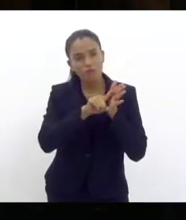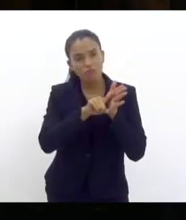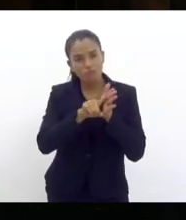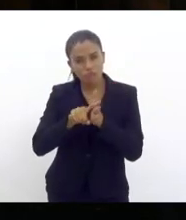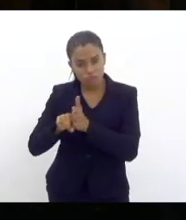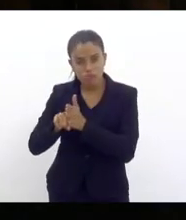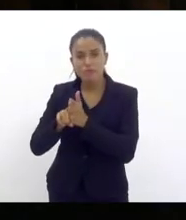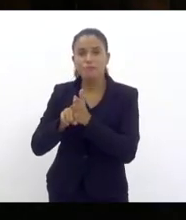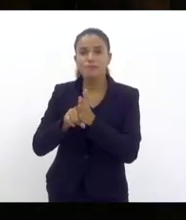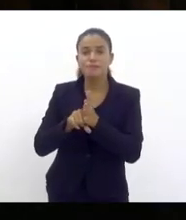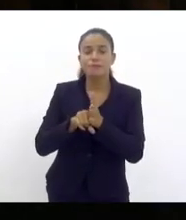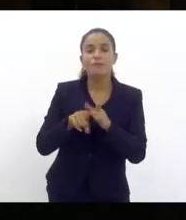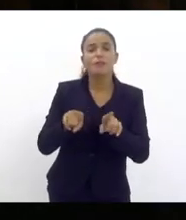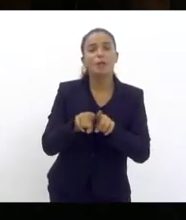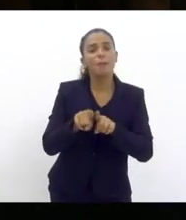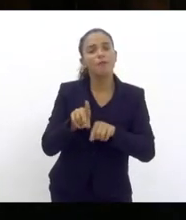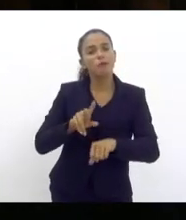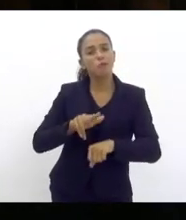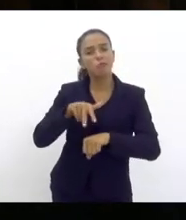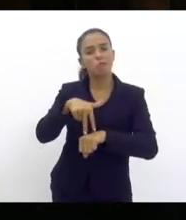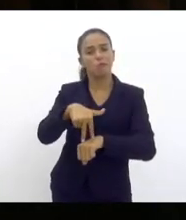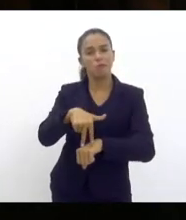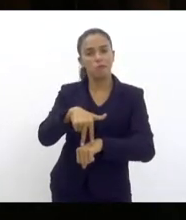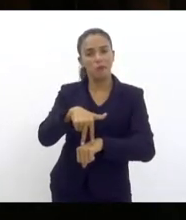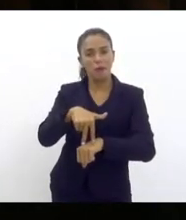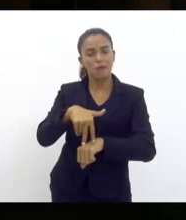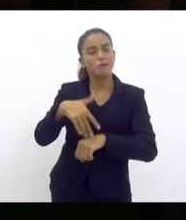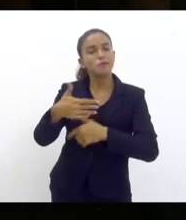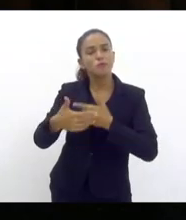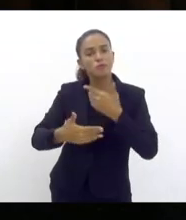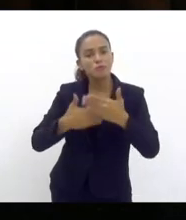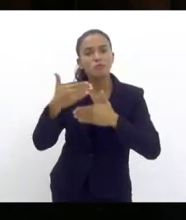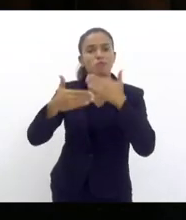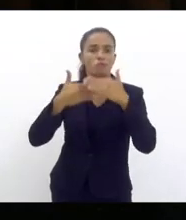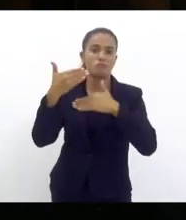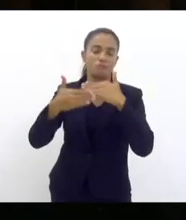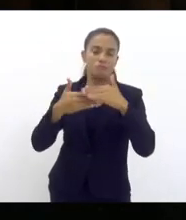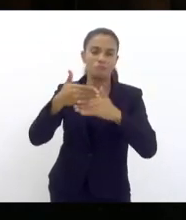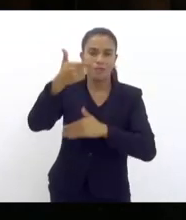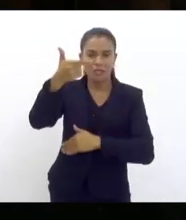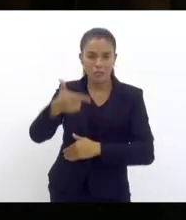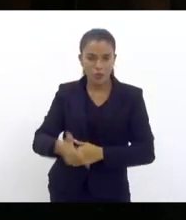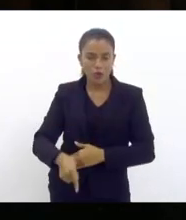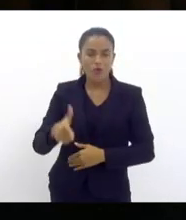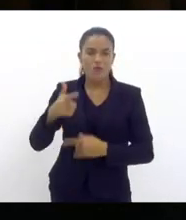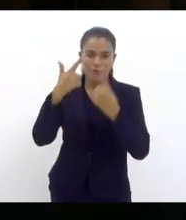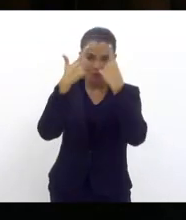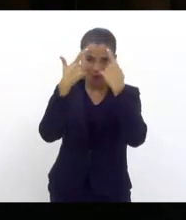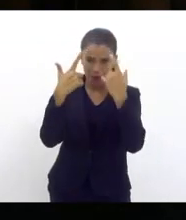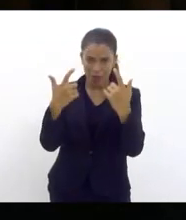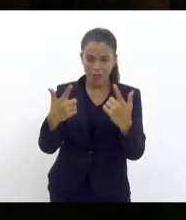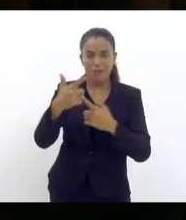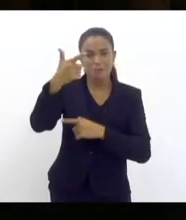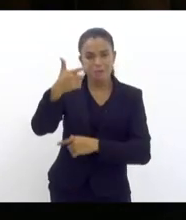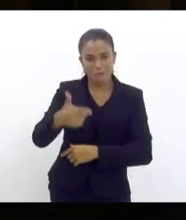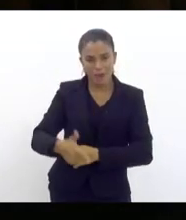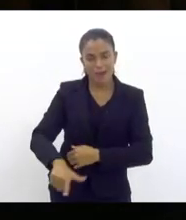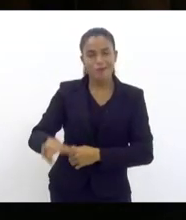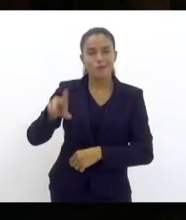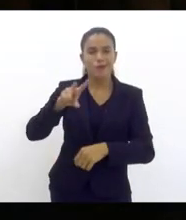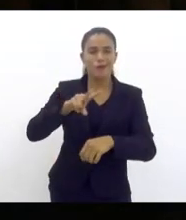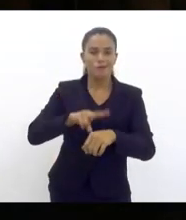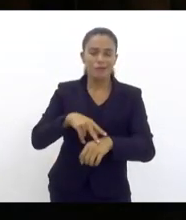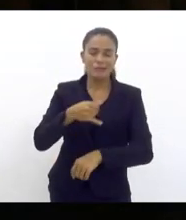também foram protagonistas de um processo mais uma vez violento, mais uma vez